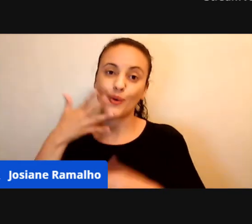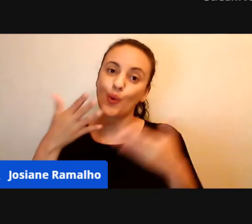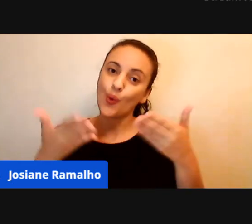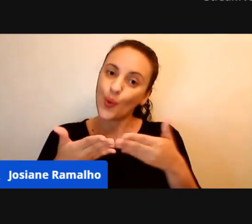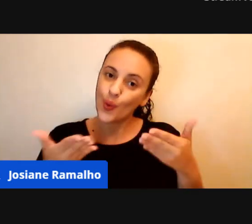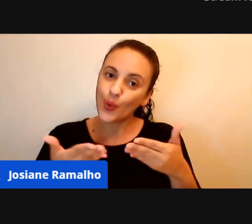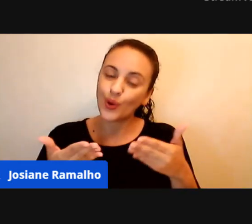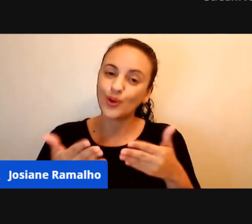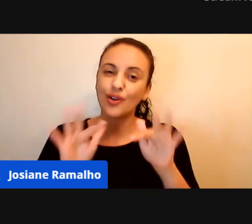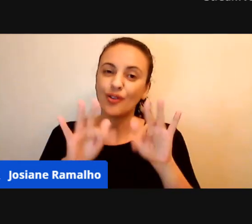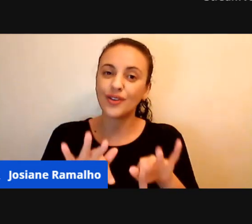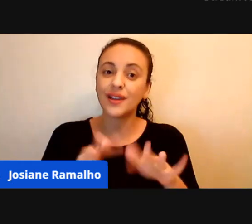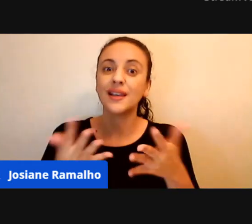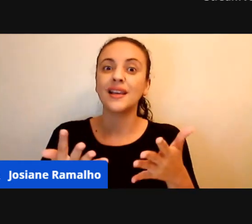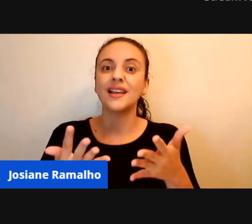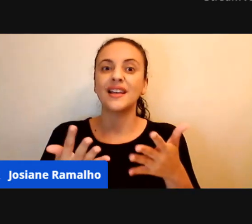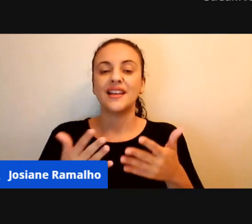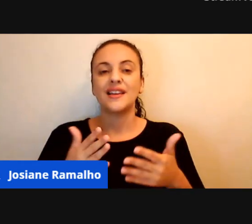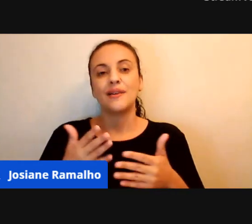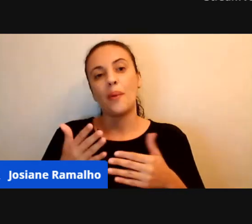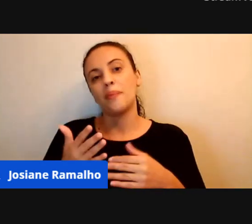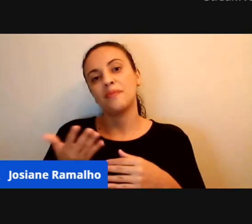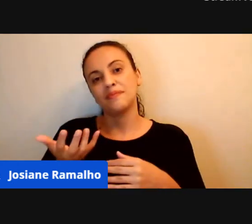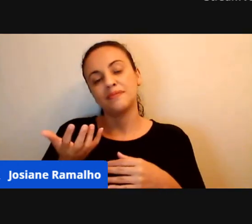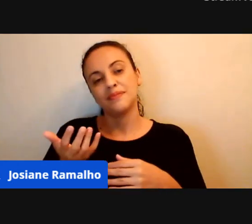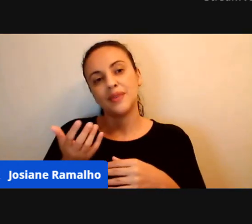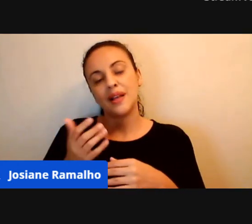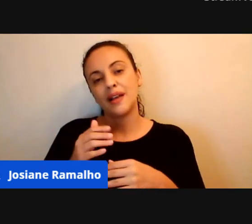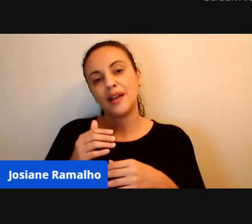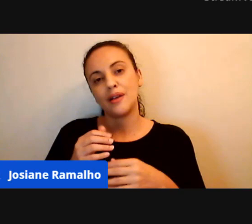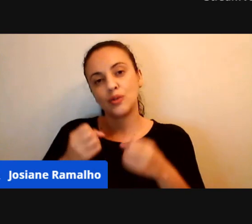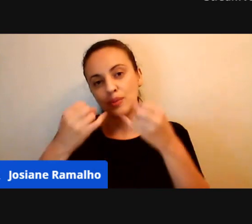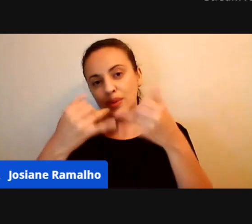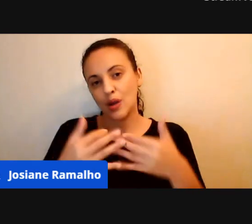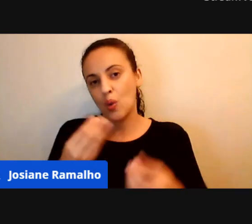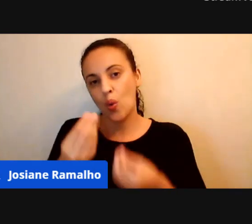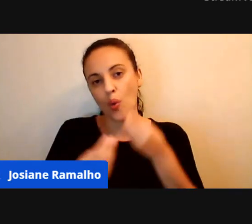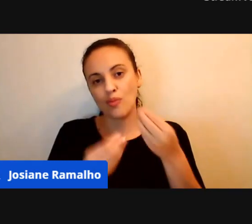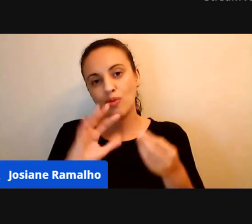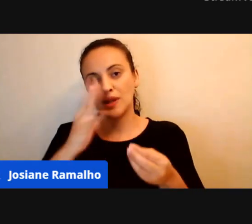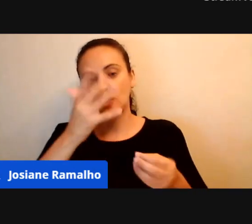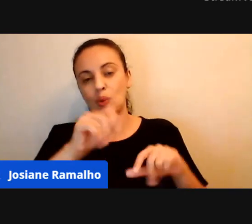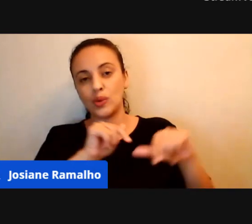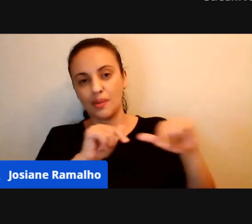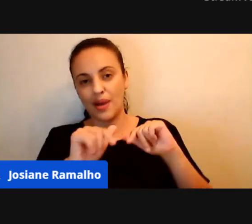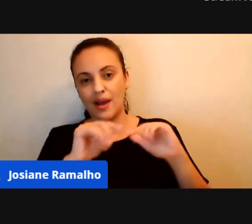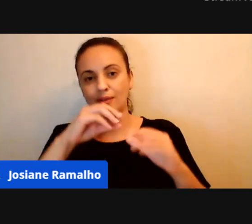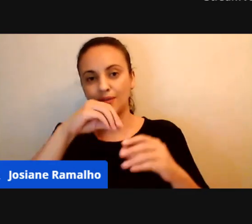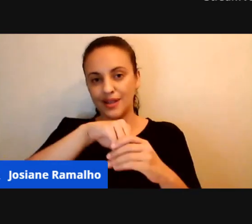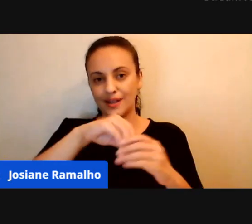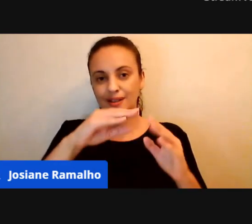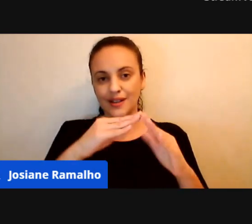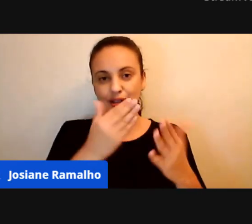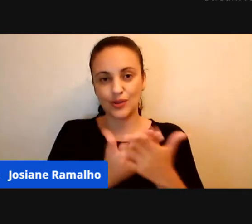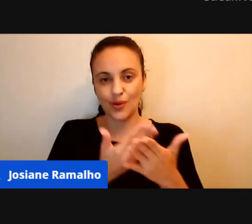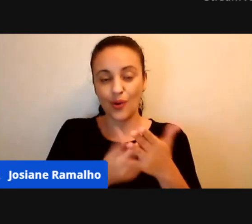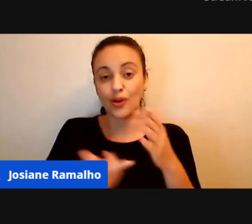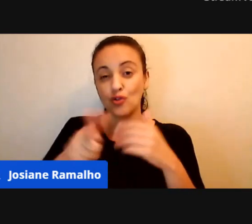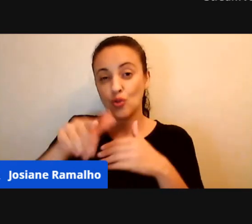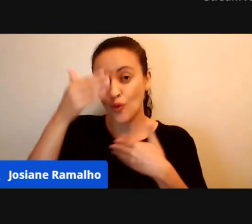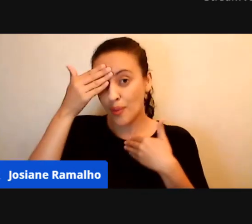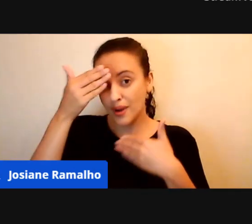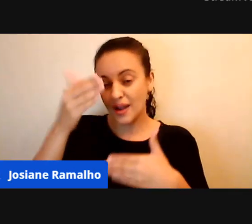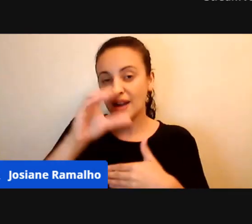contribuição, do trabalho que nós temos feito lá na escola Nicolau Frageli, mais uma vez, agradeço a